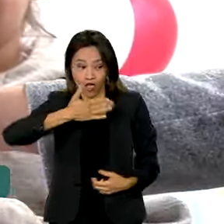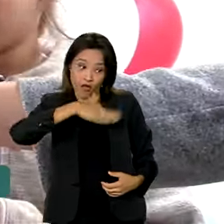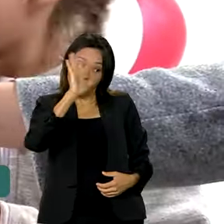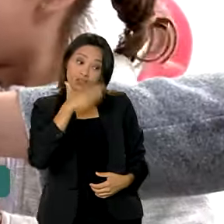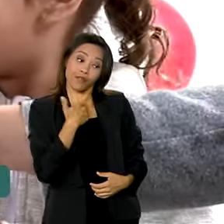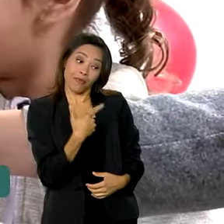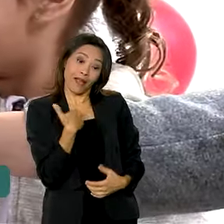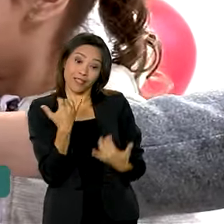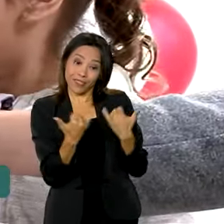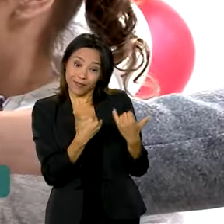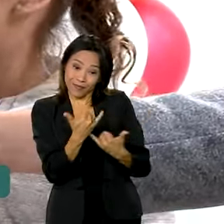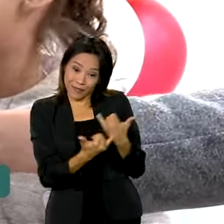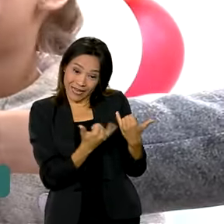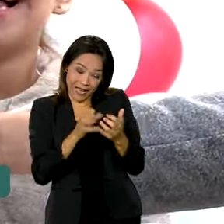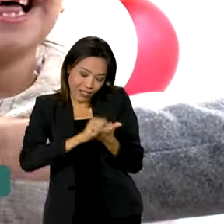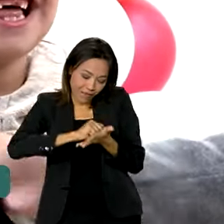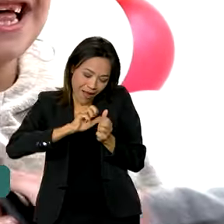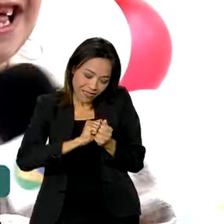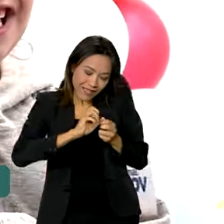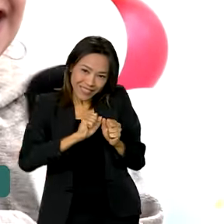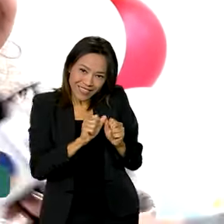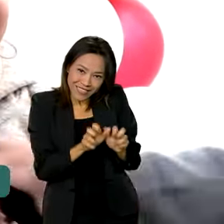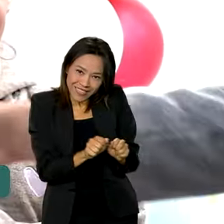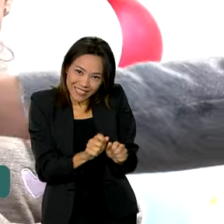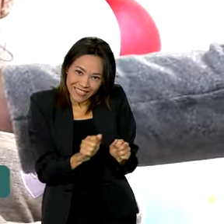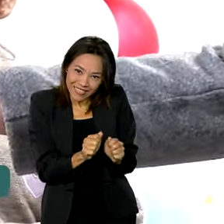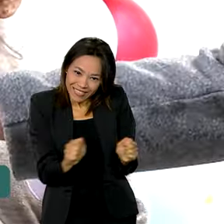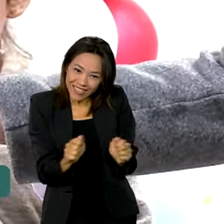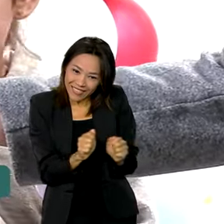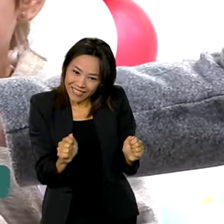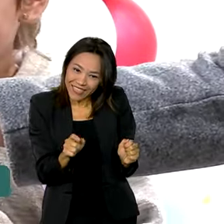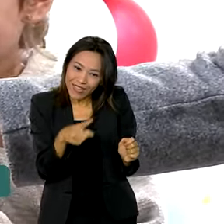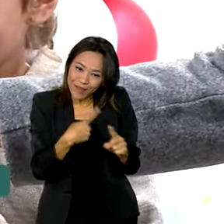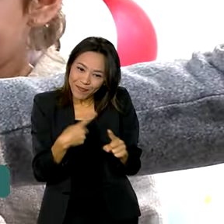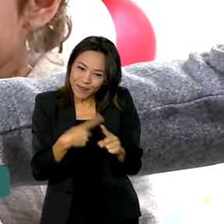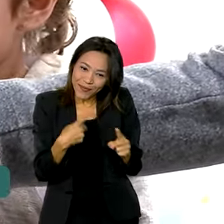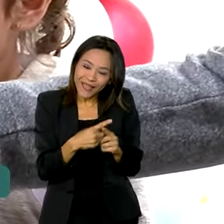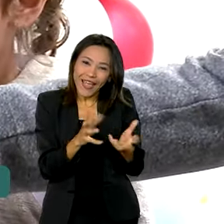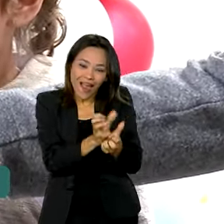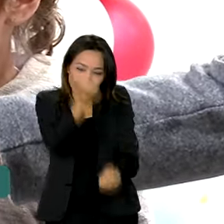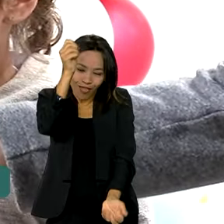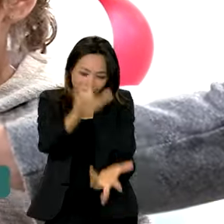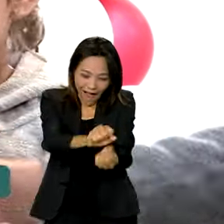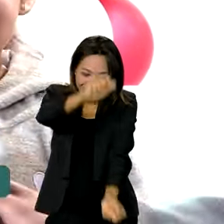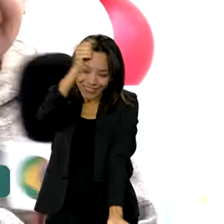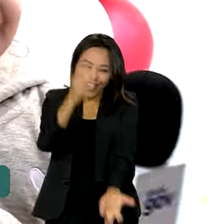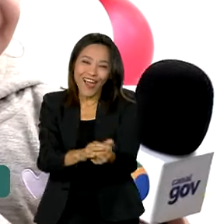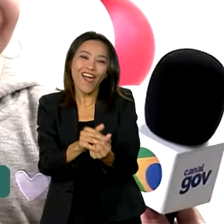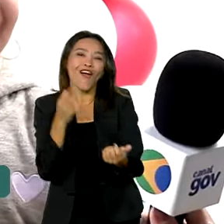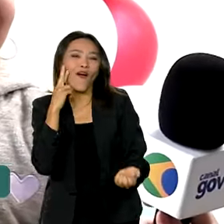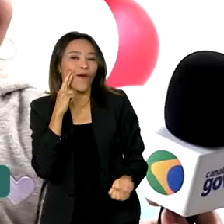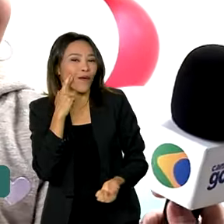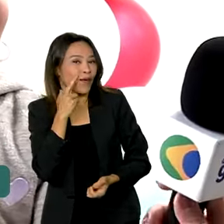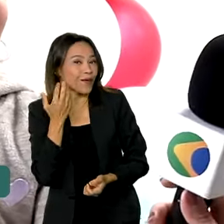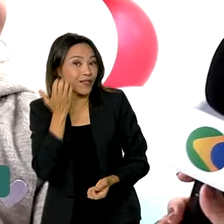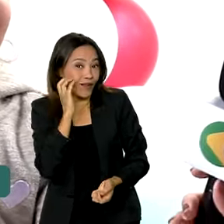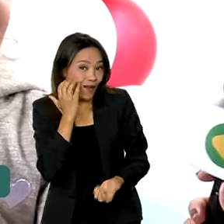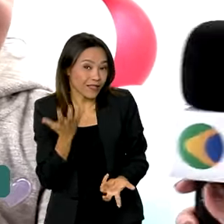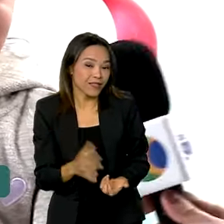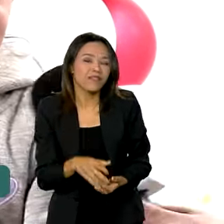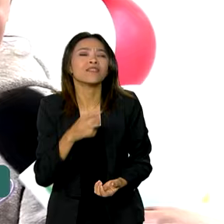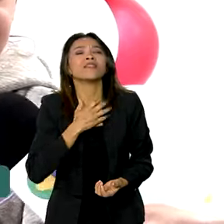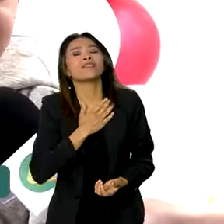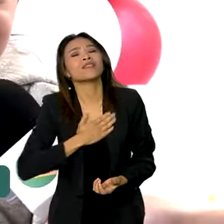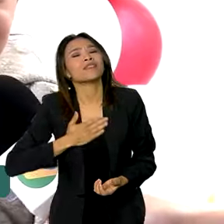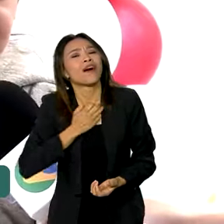brincar de lime e de massinha, porque eu ganho mais lime roxa e rosa. Do que você sentiu saudade?